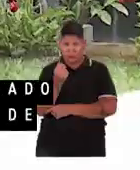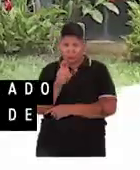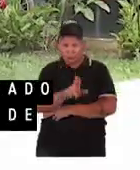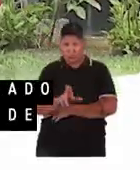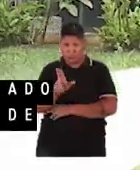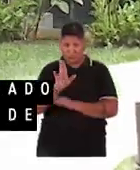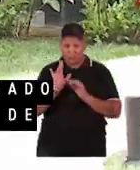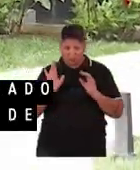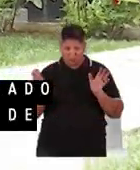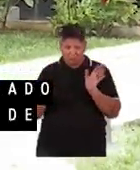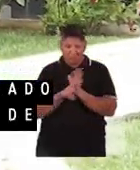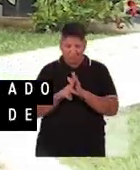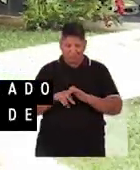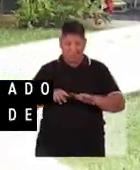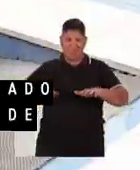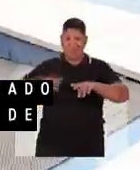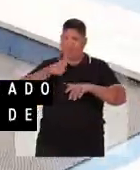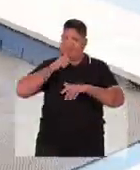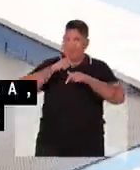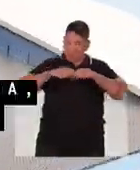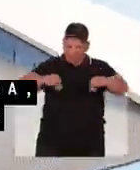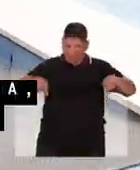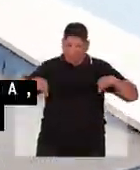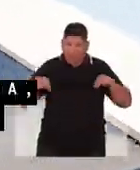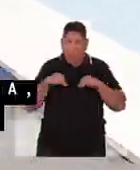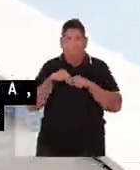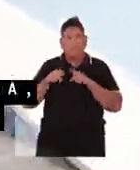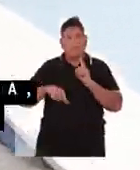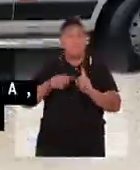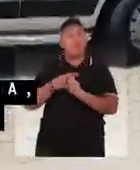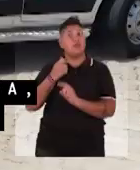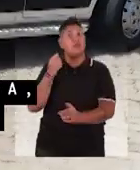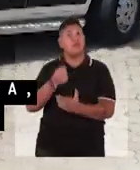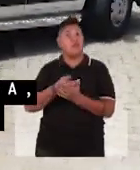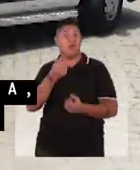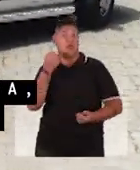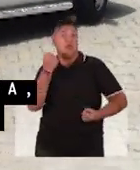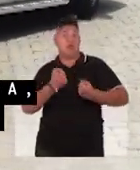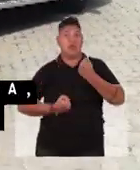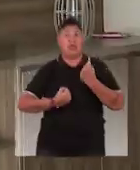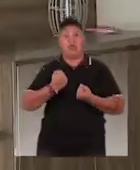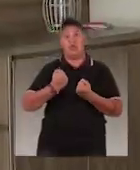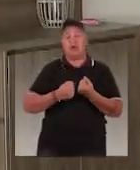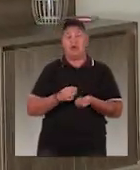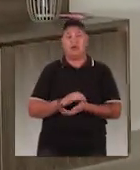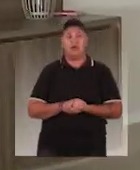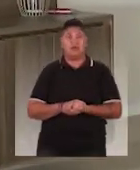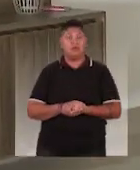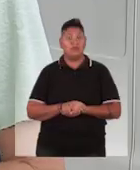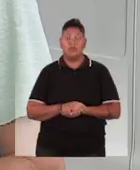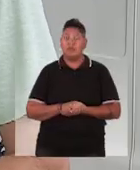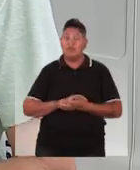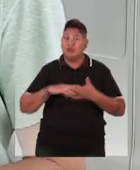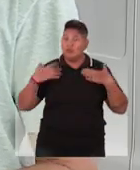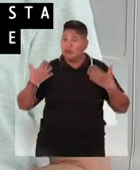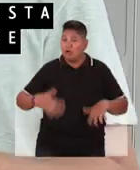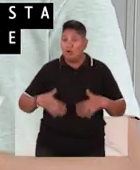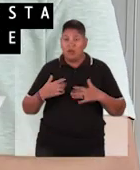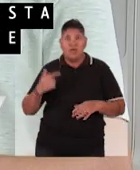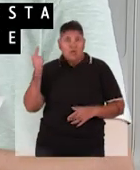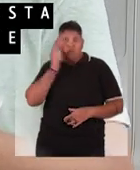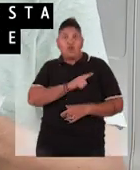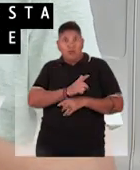dinheiro foi utilizado para a implantação de uma piscina adaptada, compra de veículos e mobiliário. Vem de multa